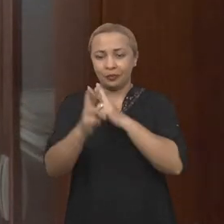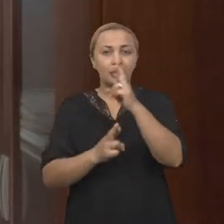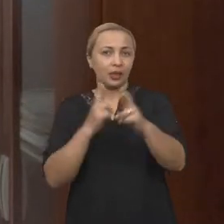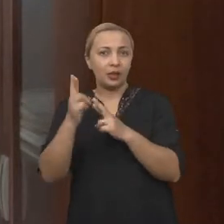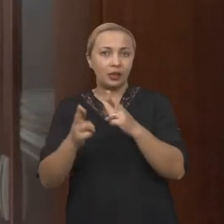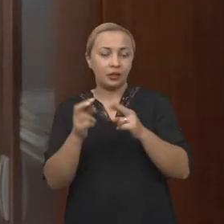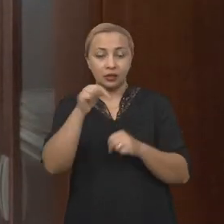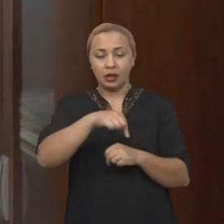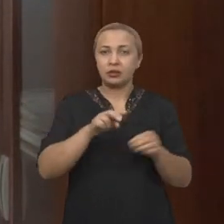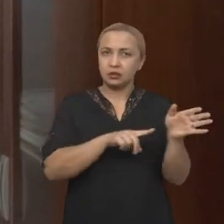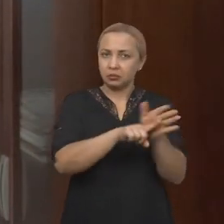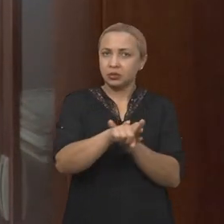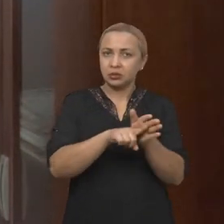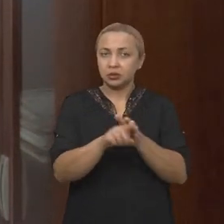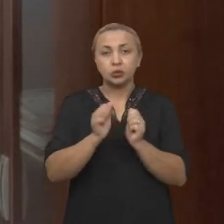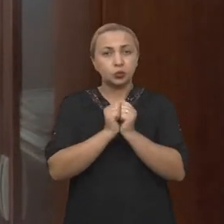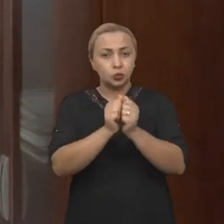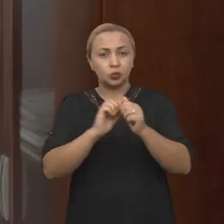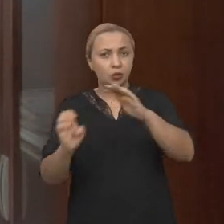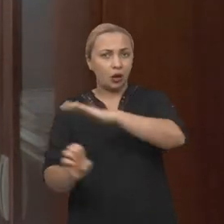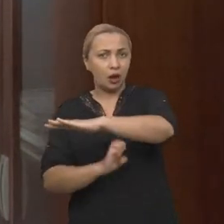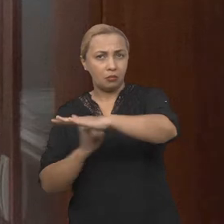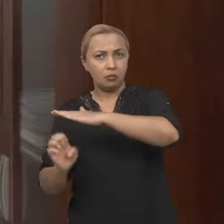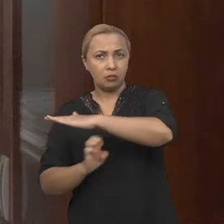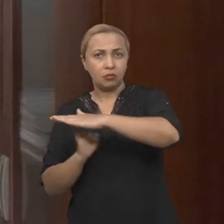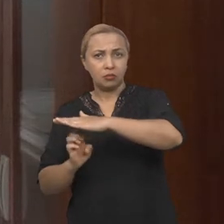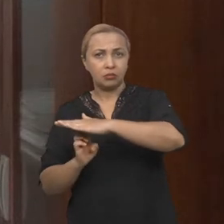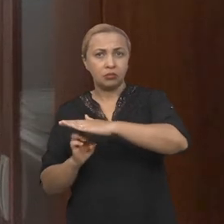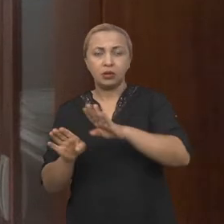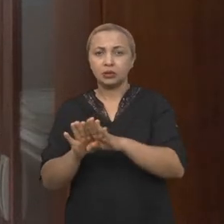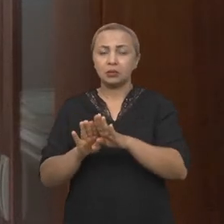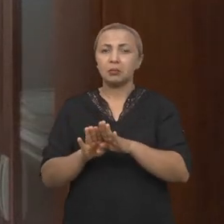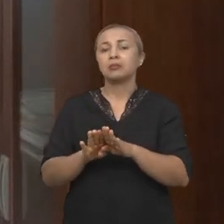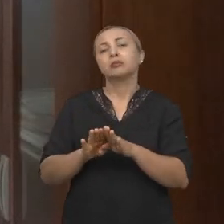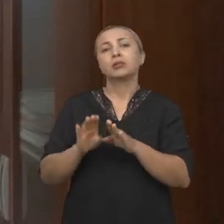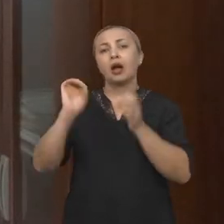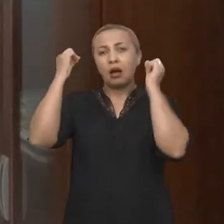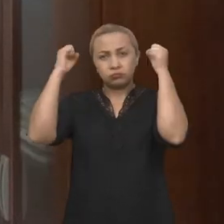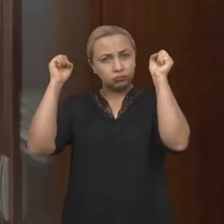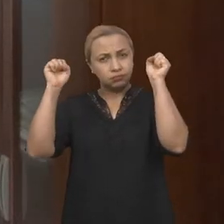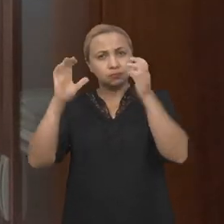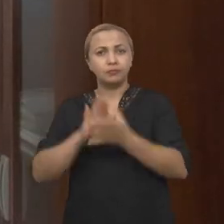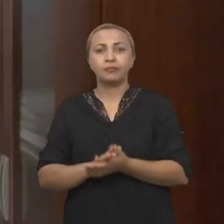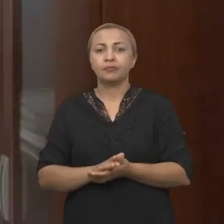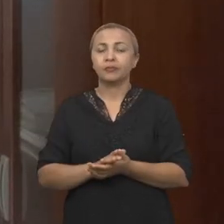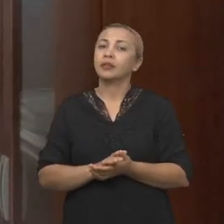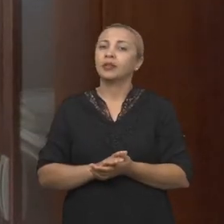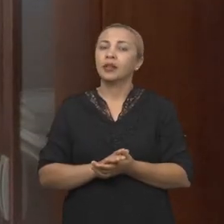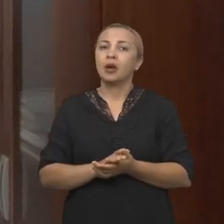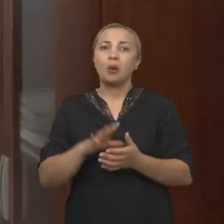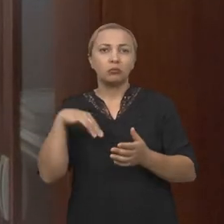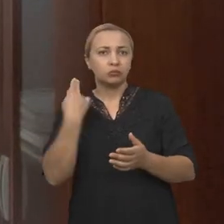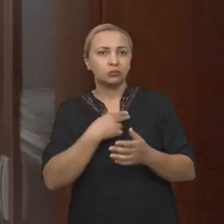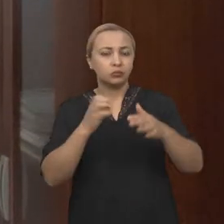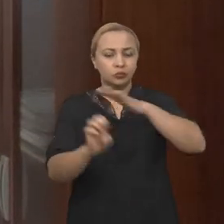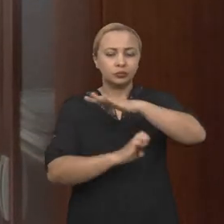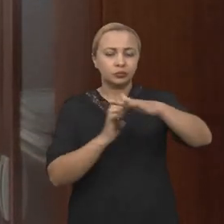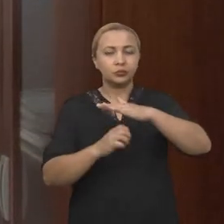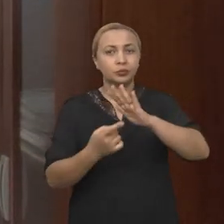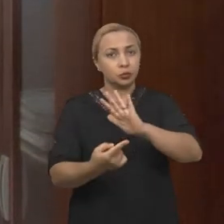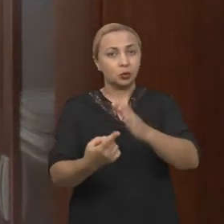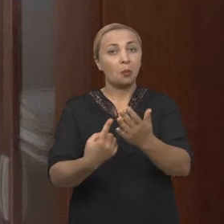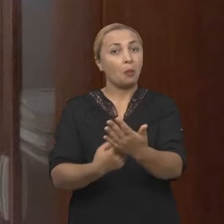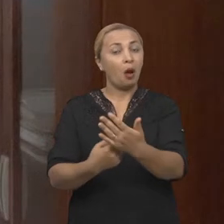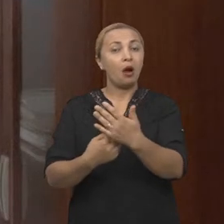dessa pesquisa, por exemplo, com o empreendedorismo e com a academia? Com o empreendedorismo, nos mostrou que as